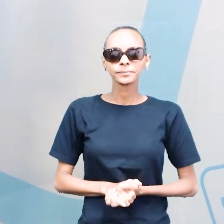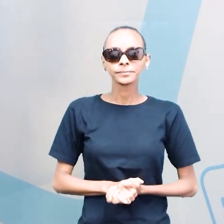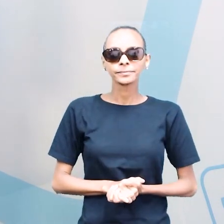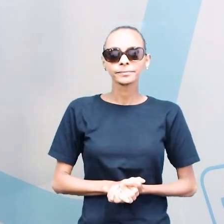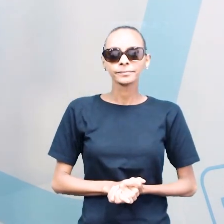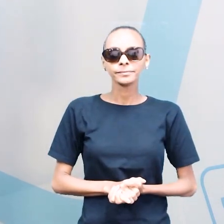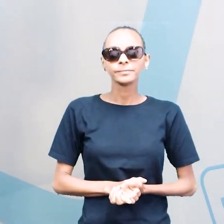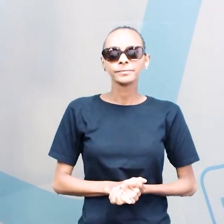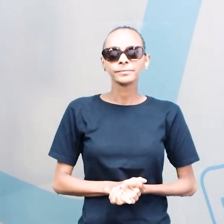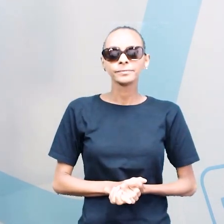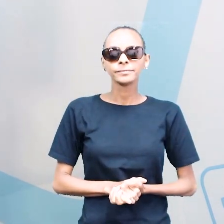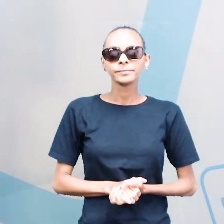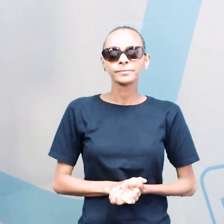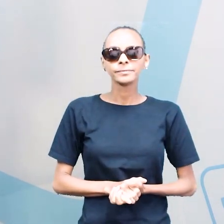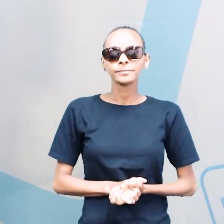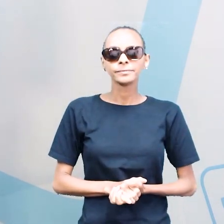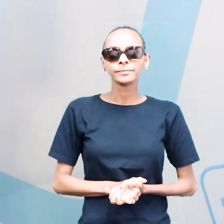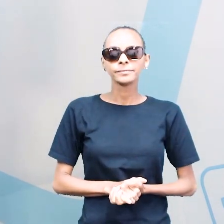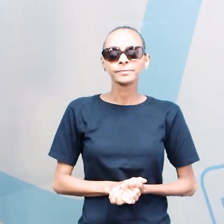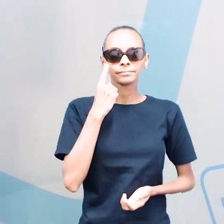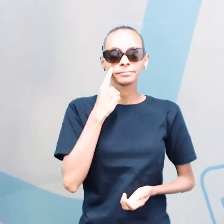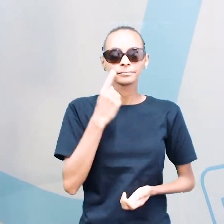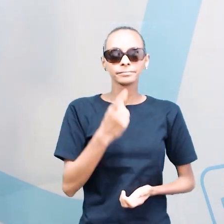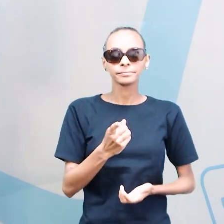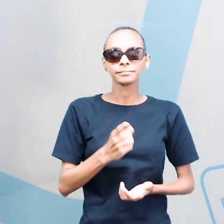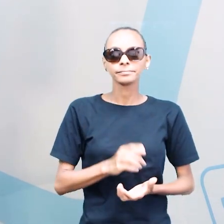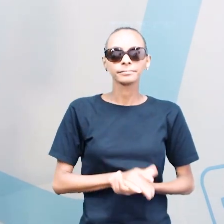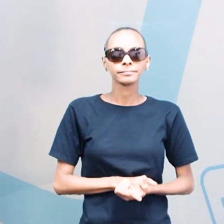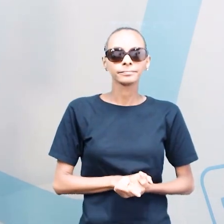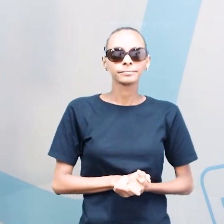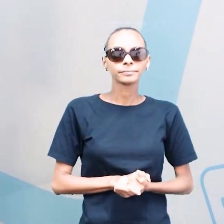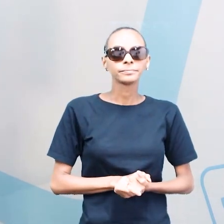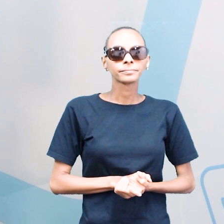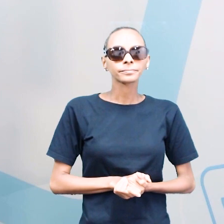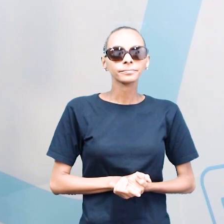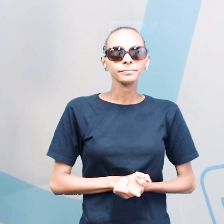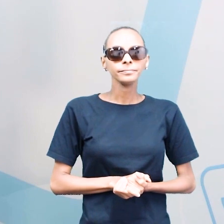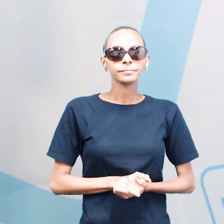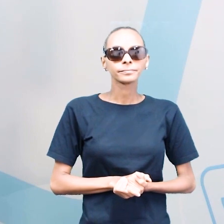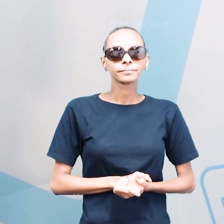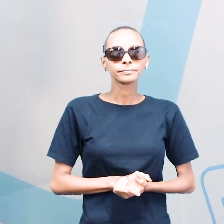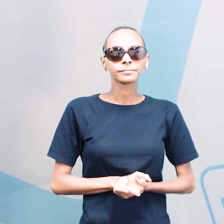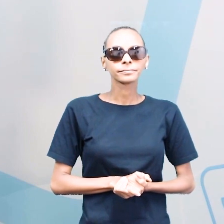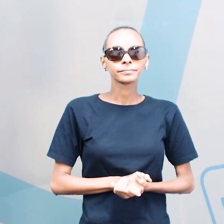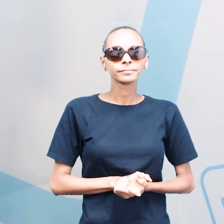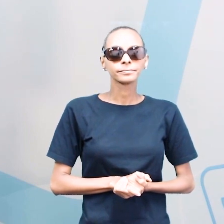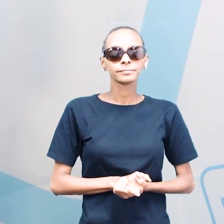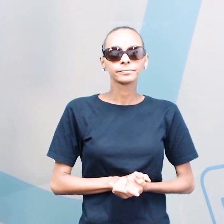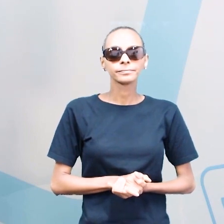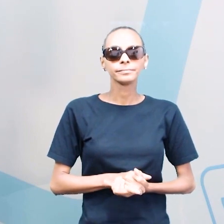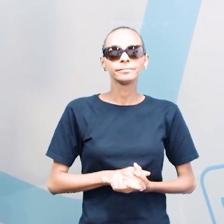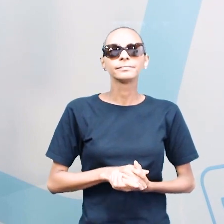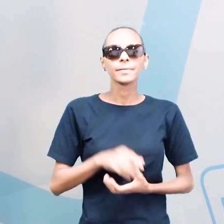Repitam comigo. T-shirt. Mais uma vez. T-shirt.